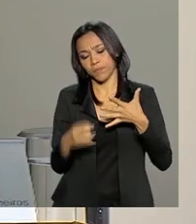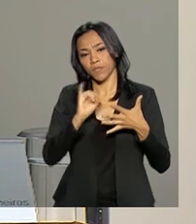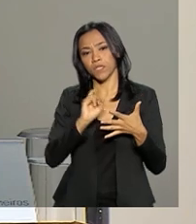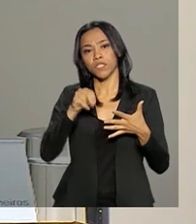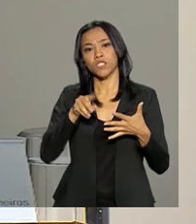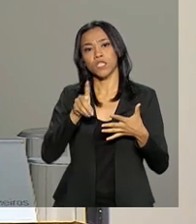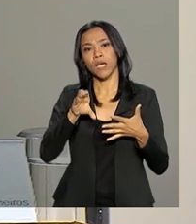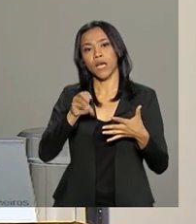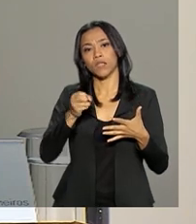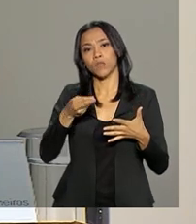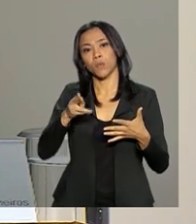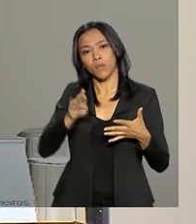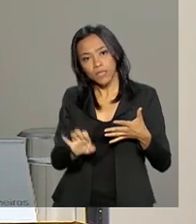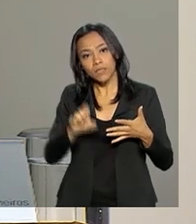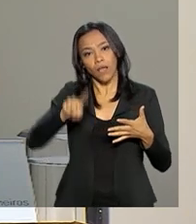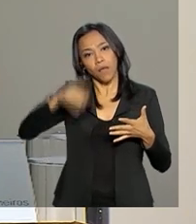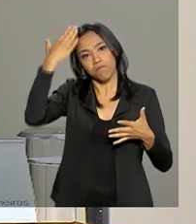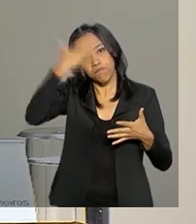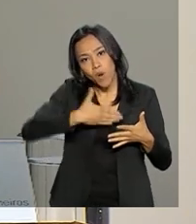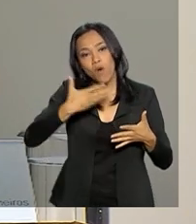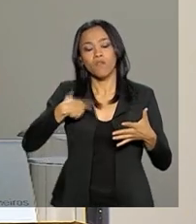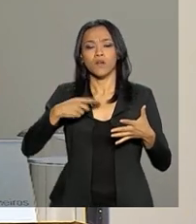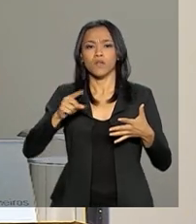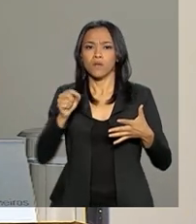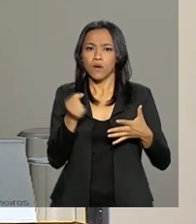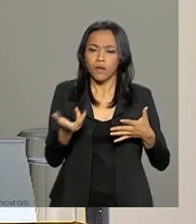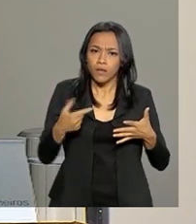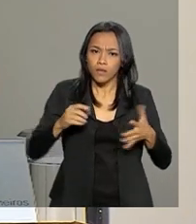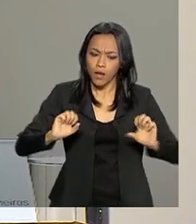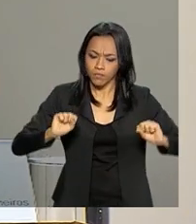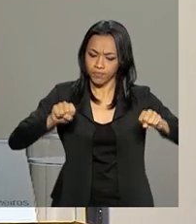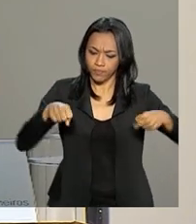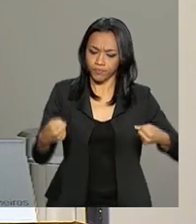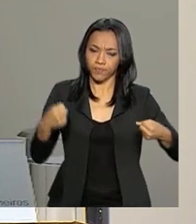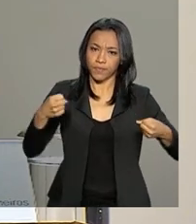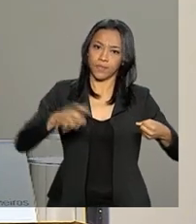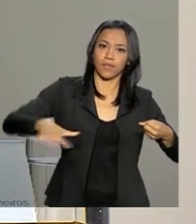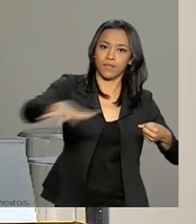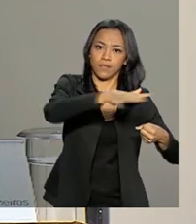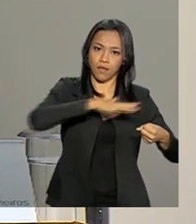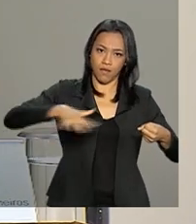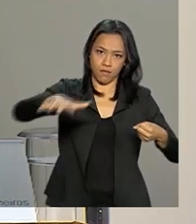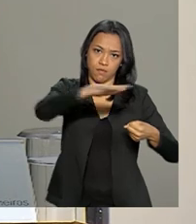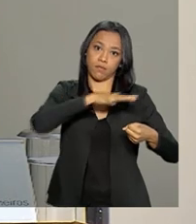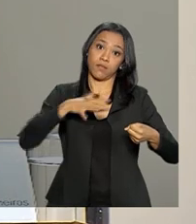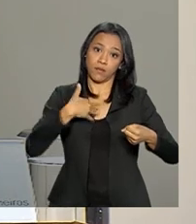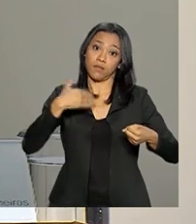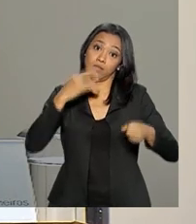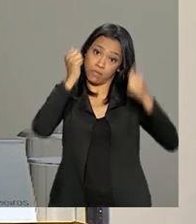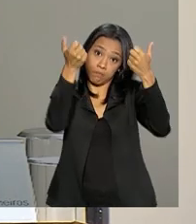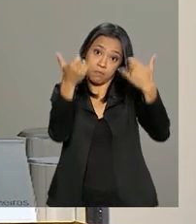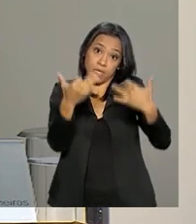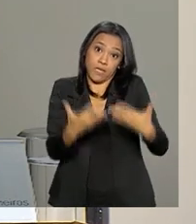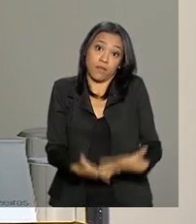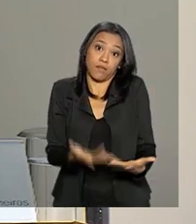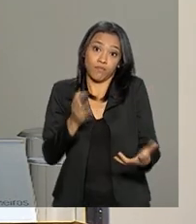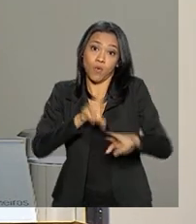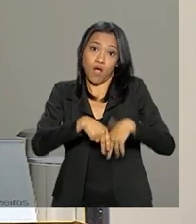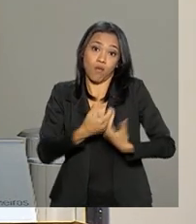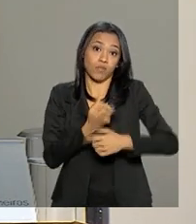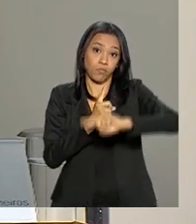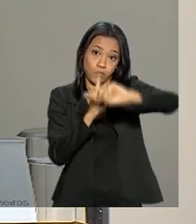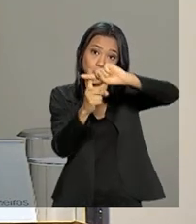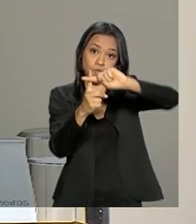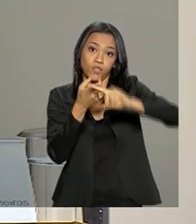demonstram o comportamento das bases sobre as quais incide a tributação e ajudam a explicar o resultado positivo da